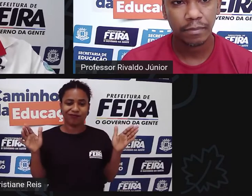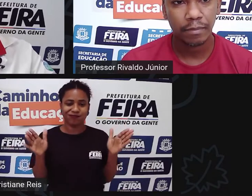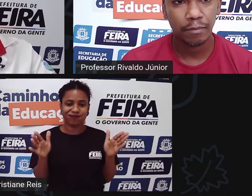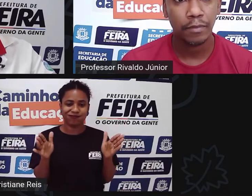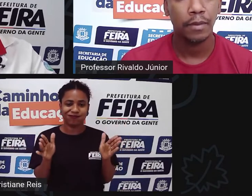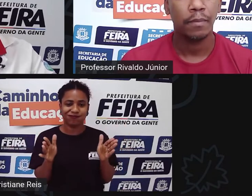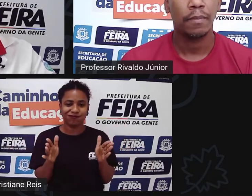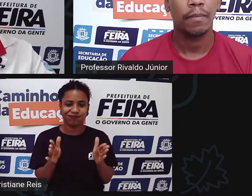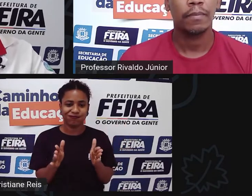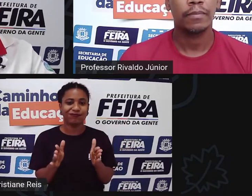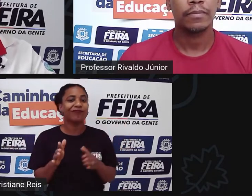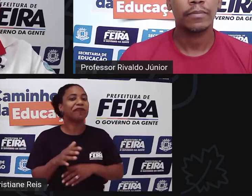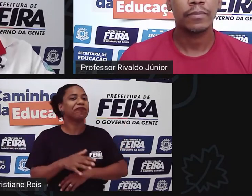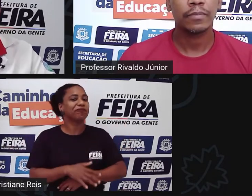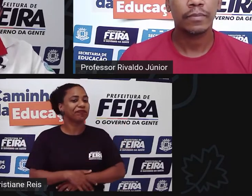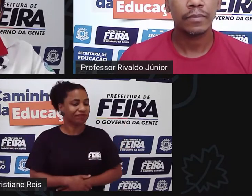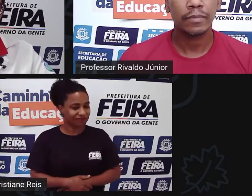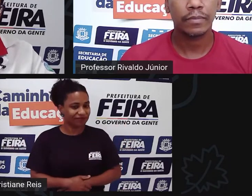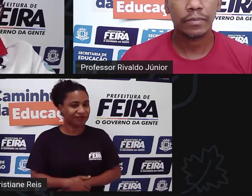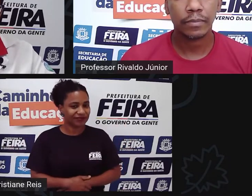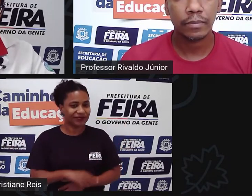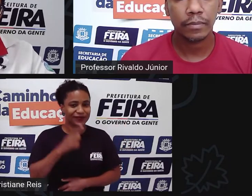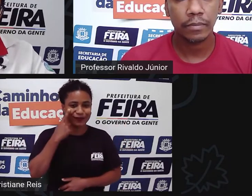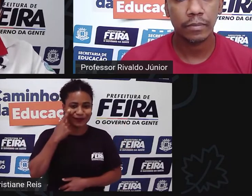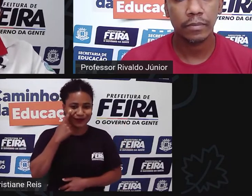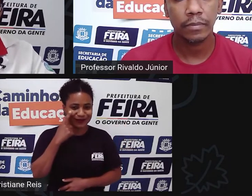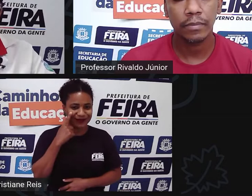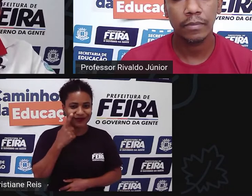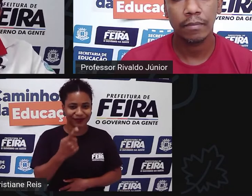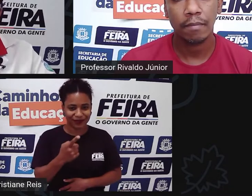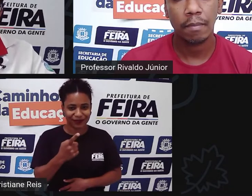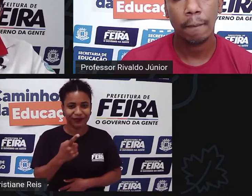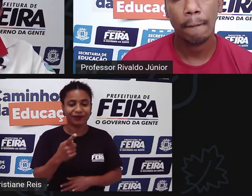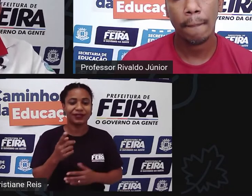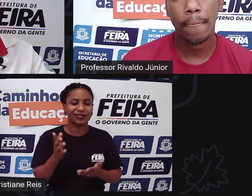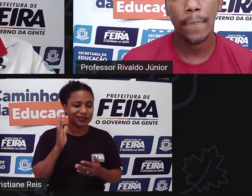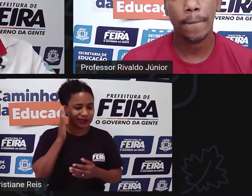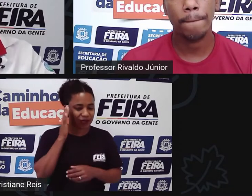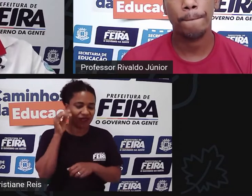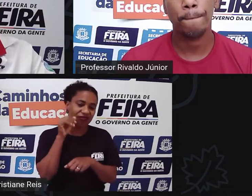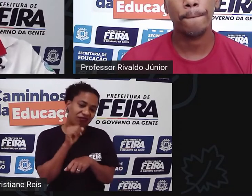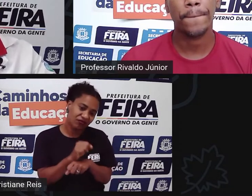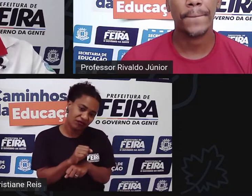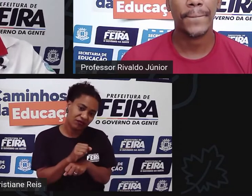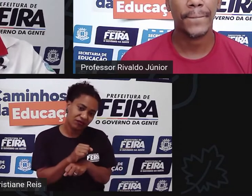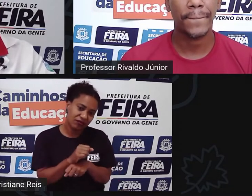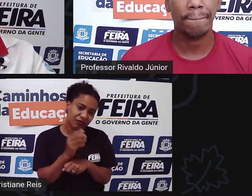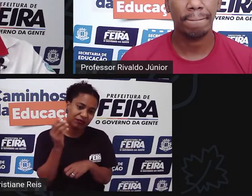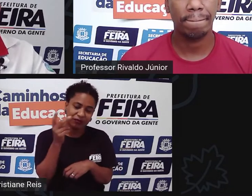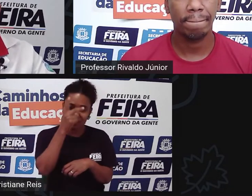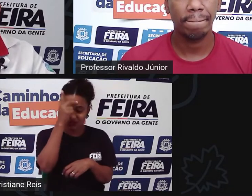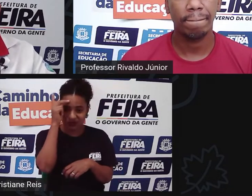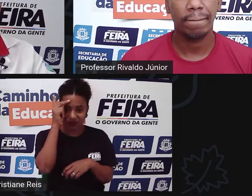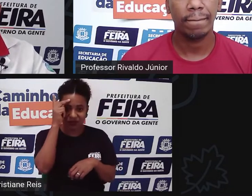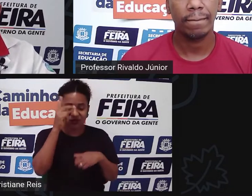Pronto. Agora que a gente definiu mais ou menos o que é o sedentarismo, gasto mínimo de